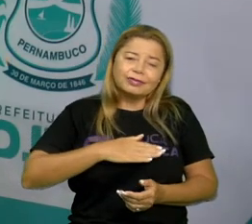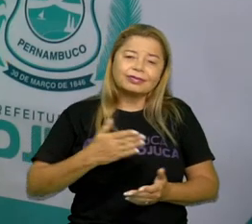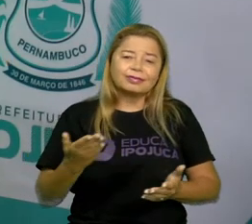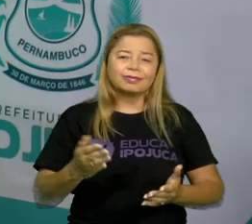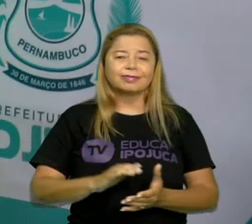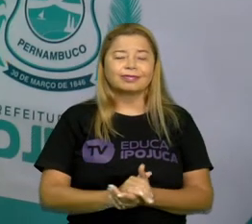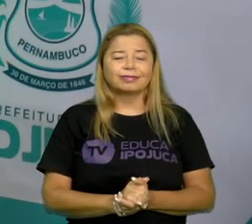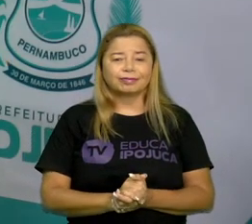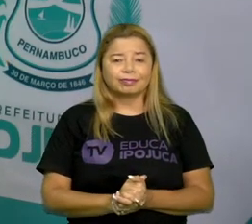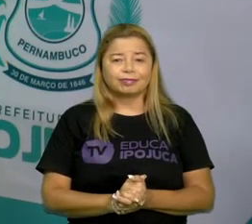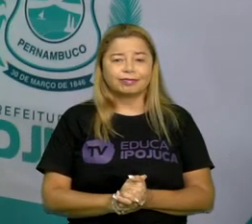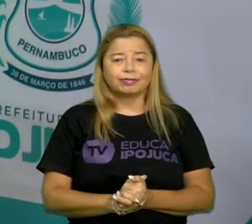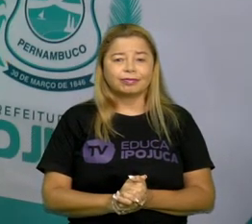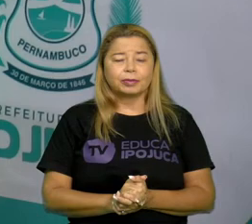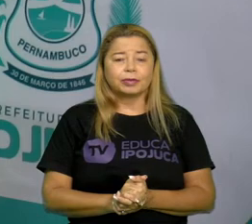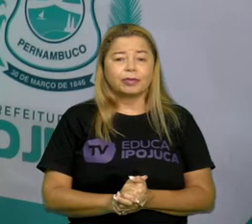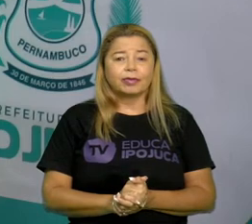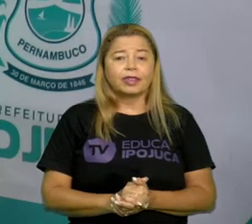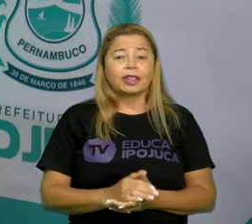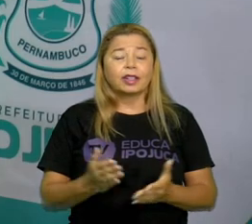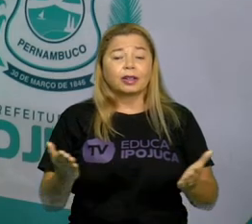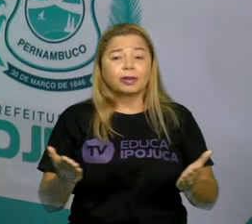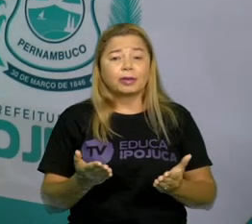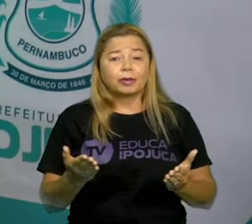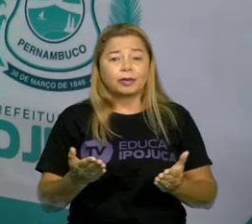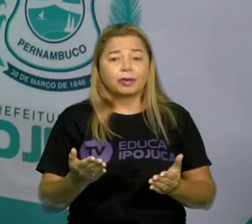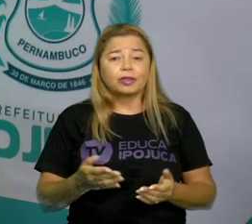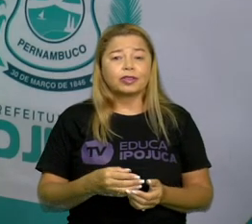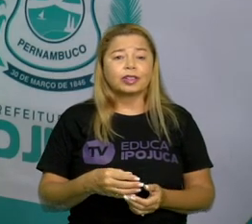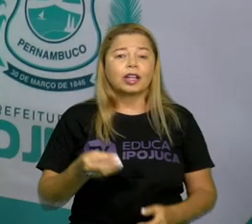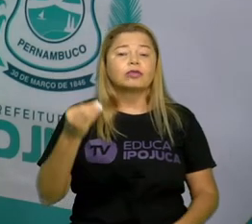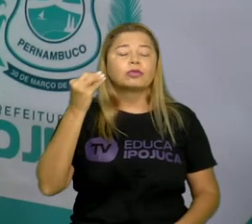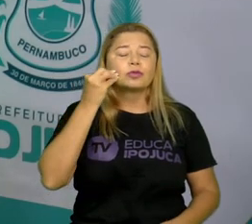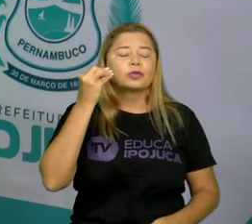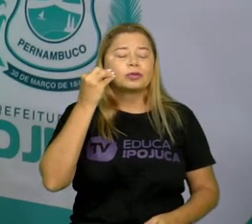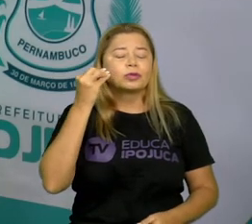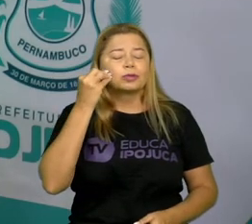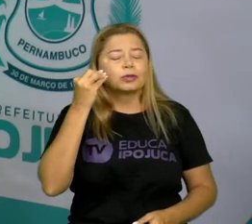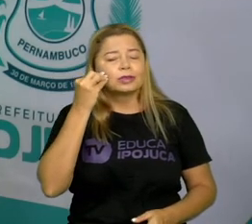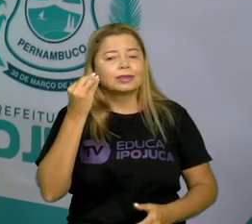Então, hoje eu vou mandar um presente pra vocês. Um beijo de luz.